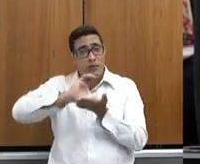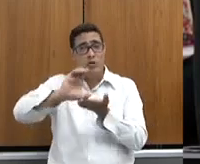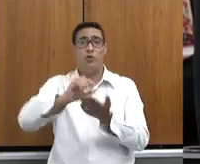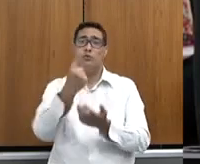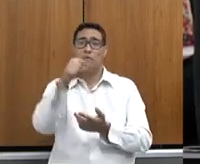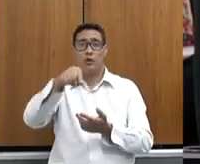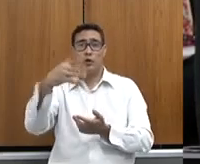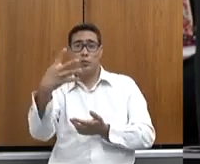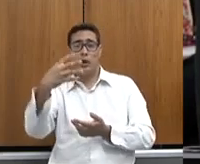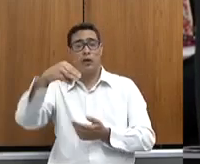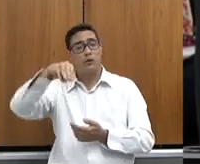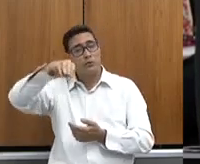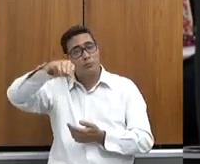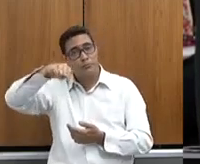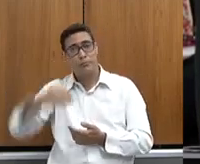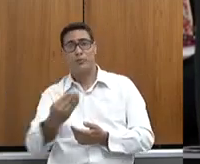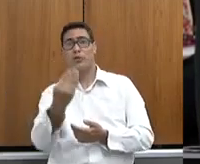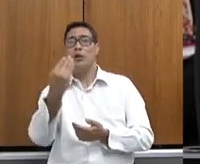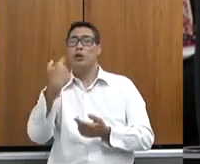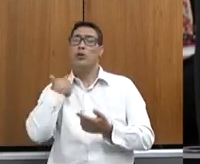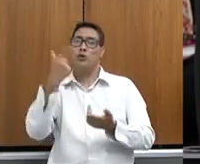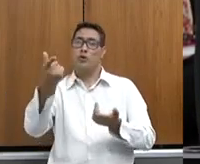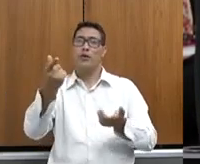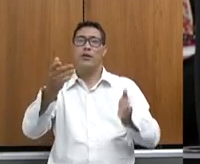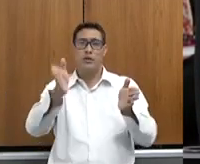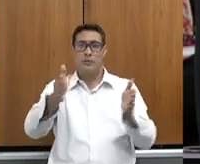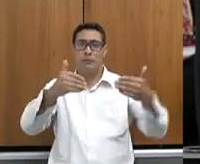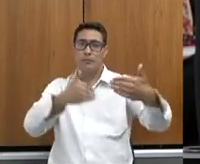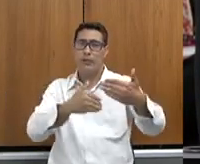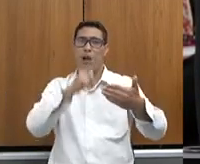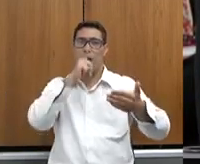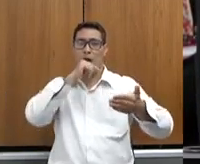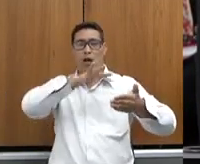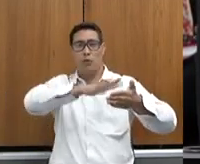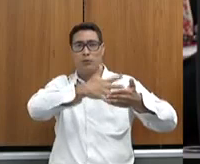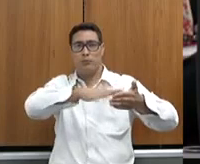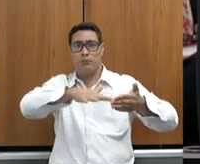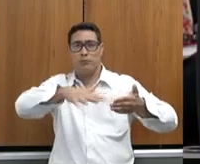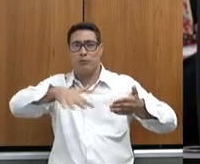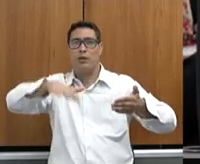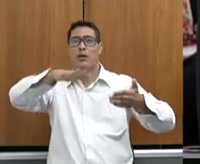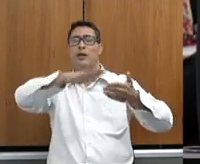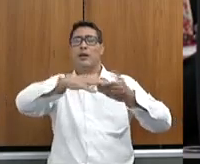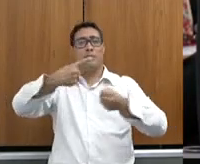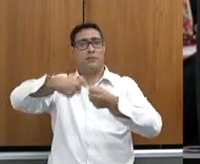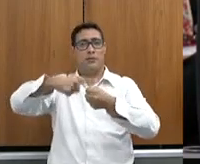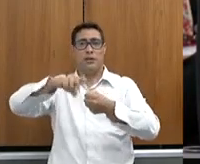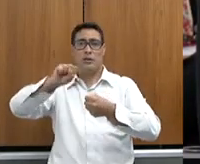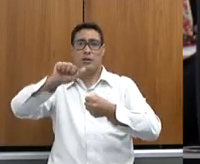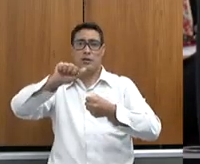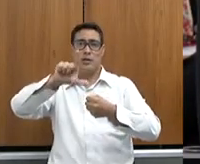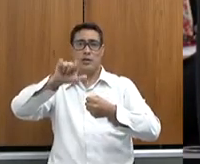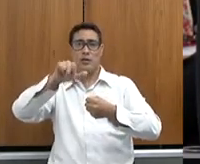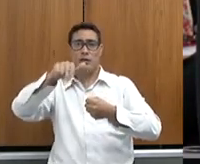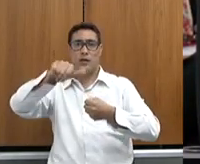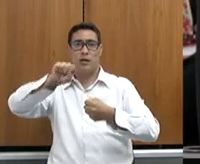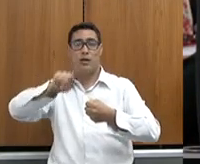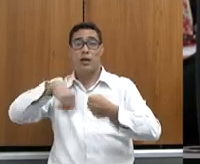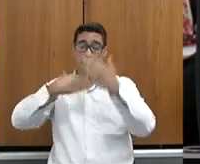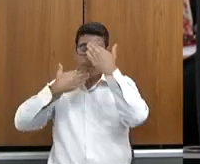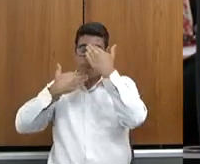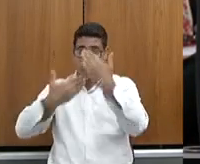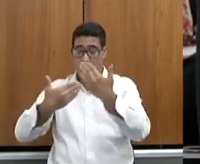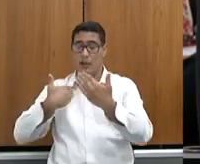na dragagem de pequenas barragens pela Rural Minas, no Rio Bananal, no município de Salinas. A obra, eu agradeço aqui o apoio da